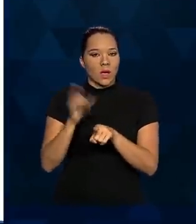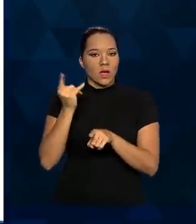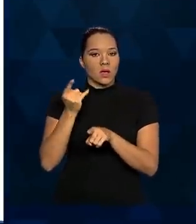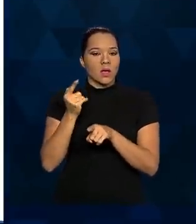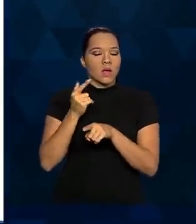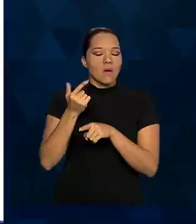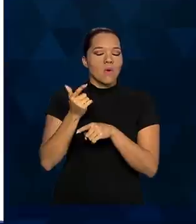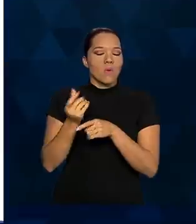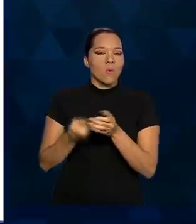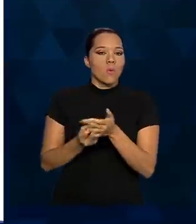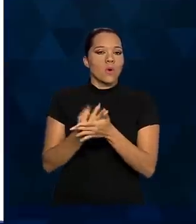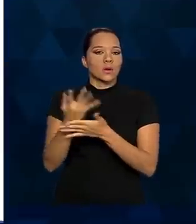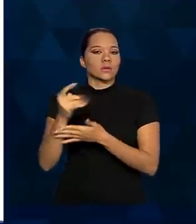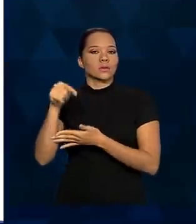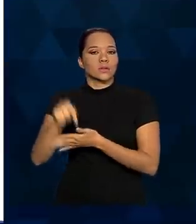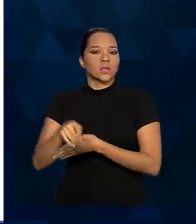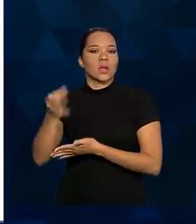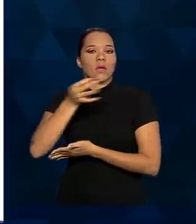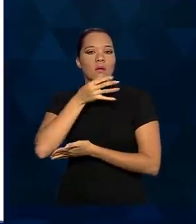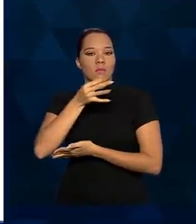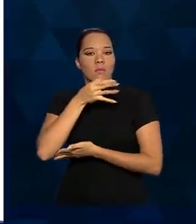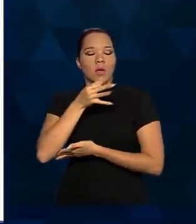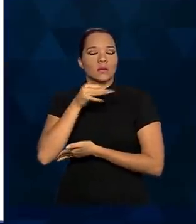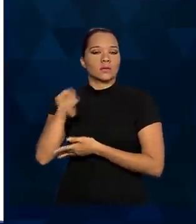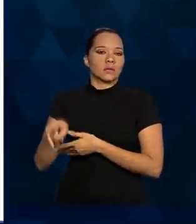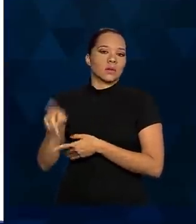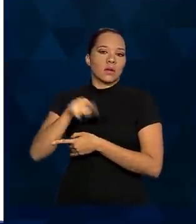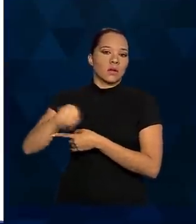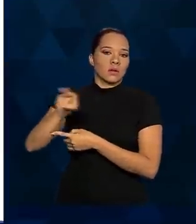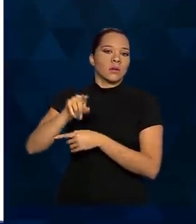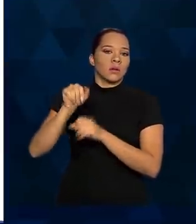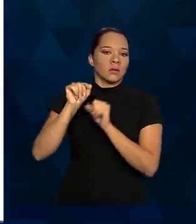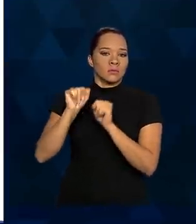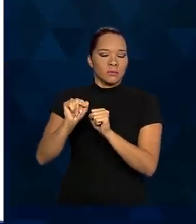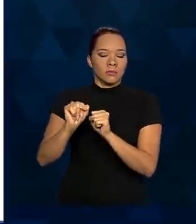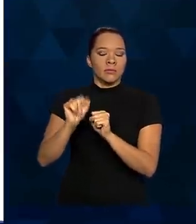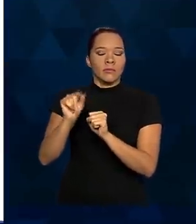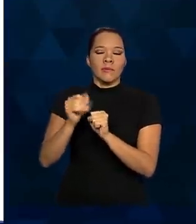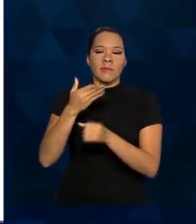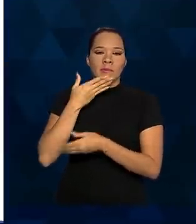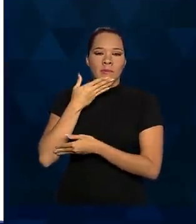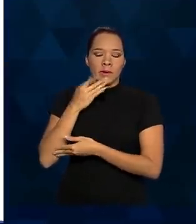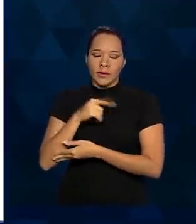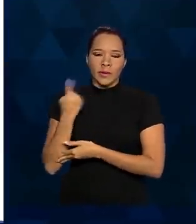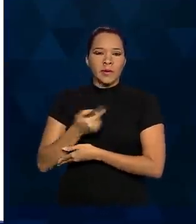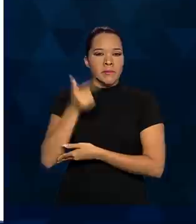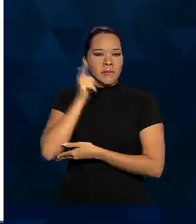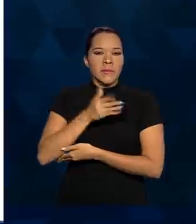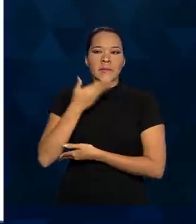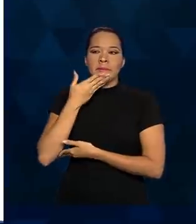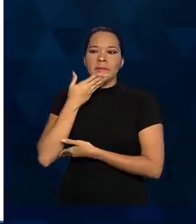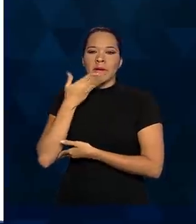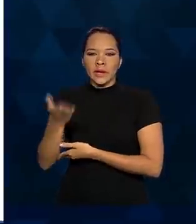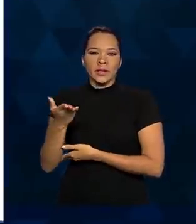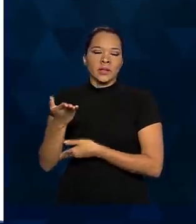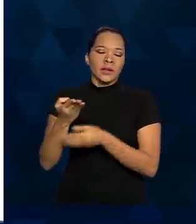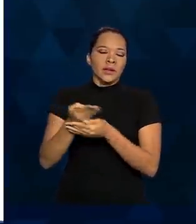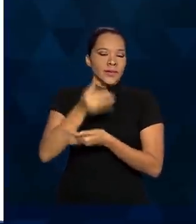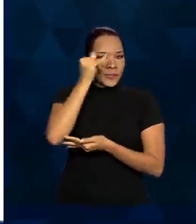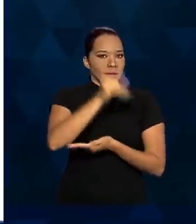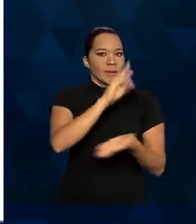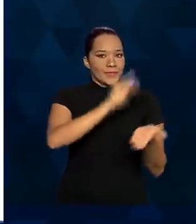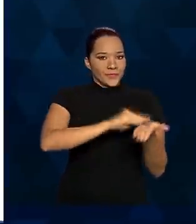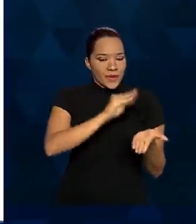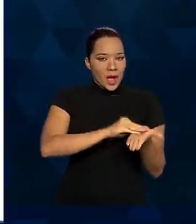excedente de medicamentos, para que pudéssemos requisitar, sem desabastecer o mercado,